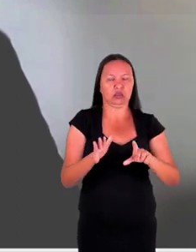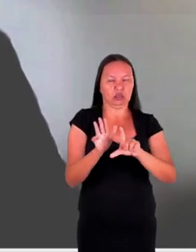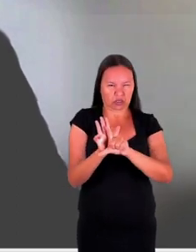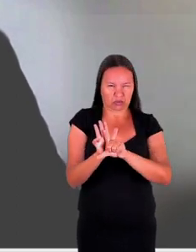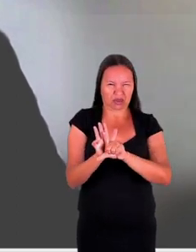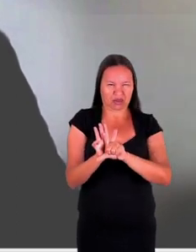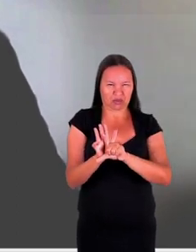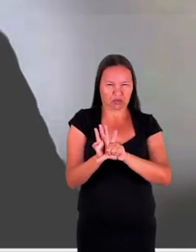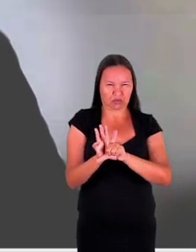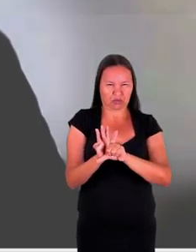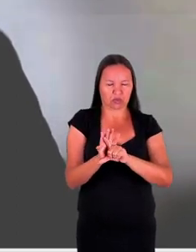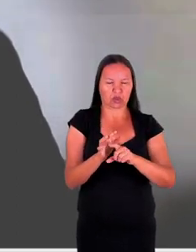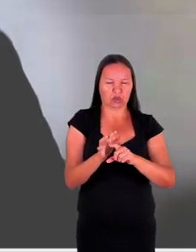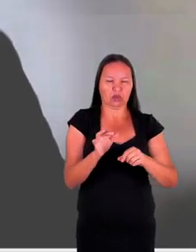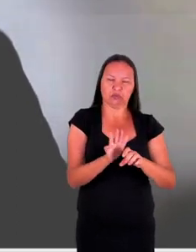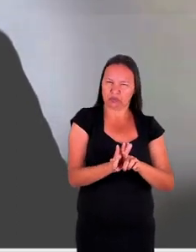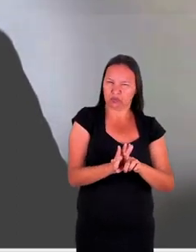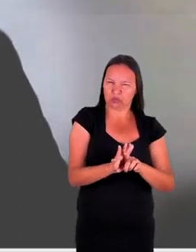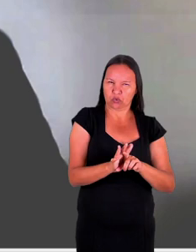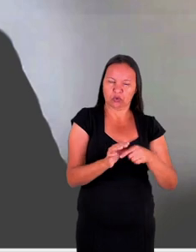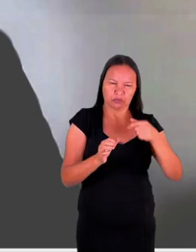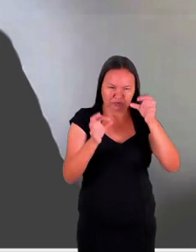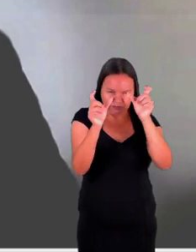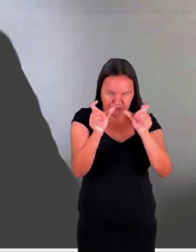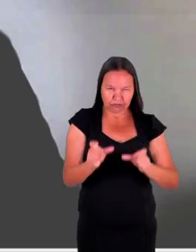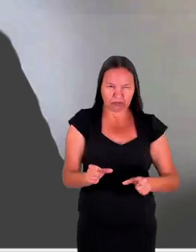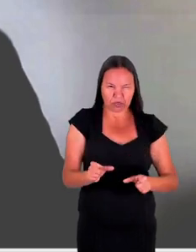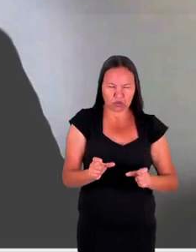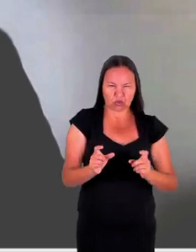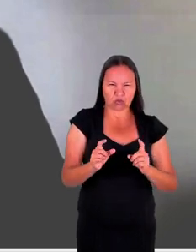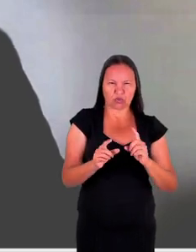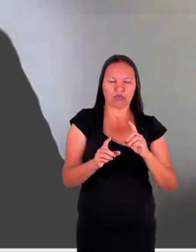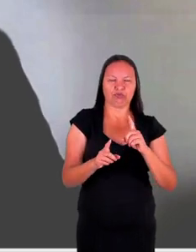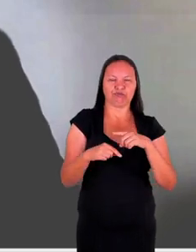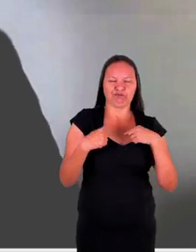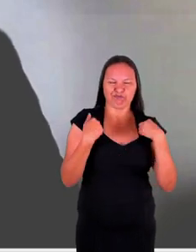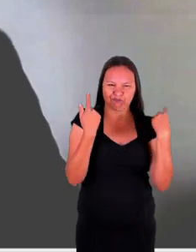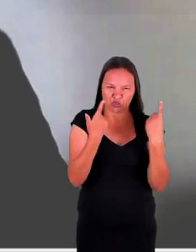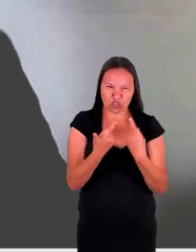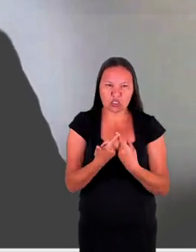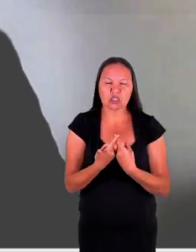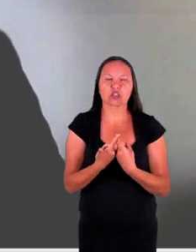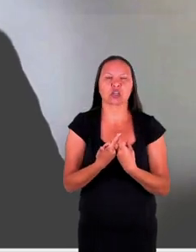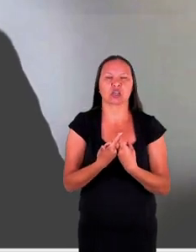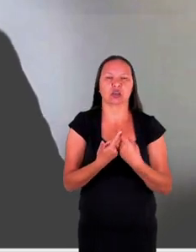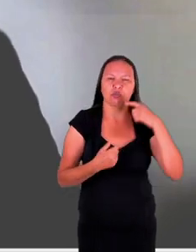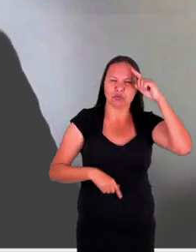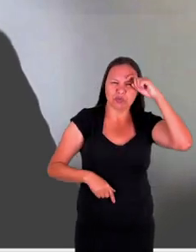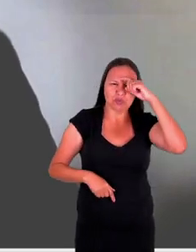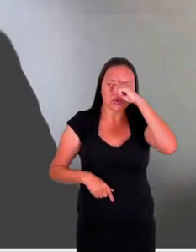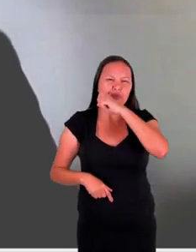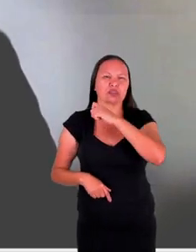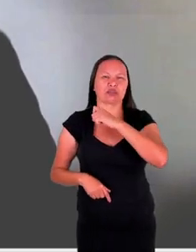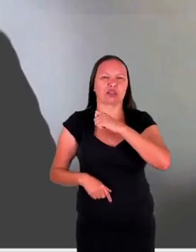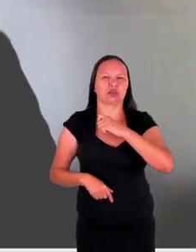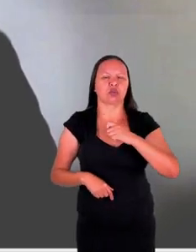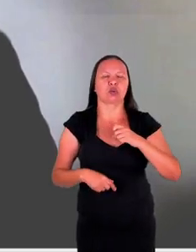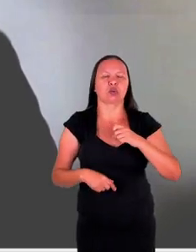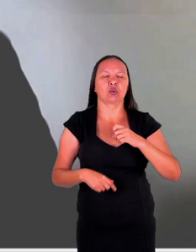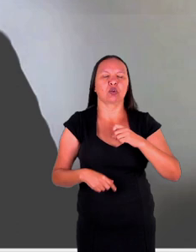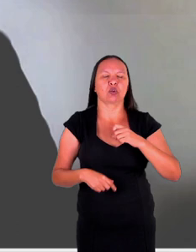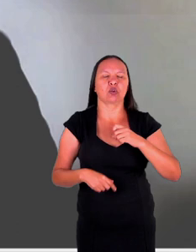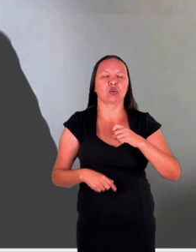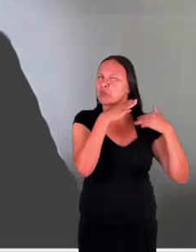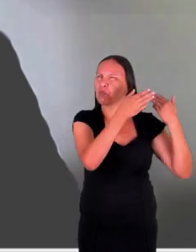Por razões outras, a vítima, de uma maneira geral, tem sido um verdadeiro desconhecido de longa data.